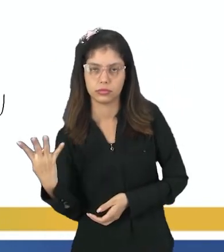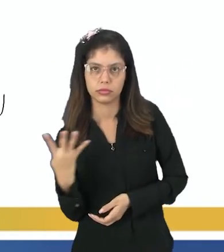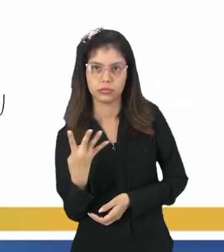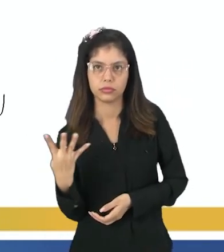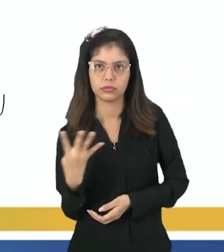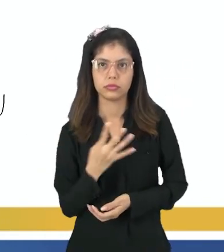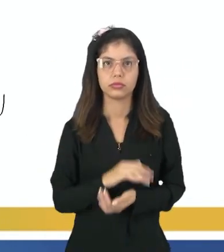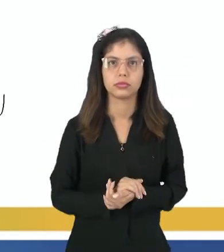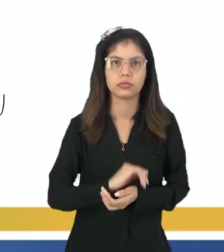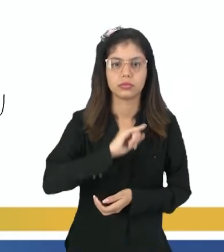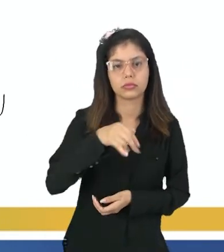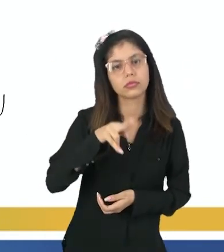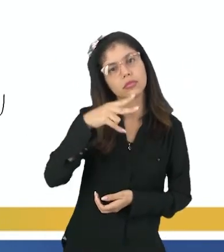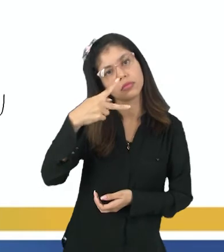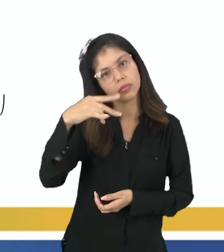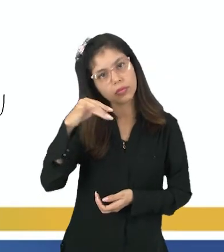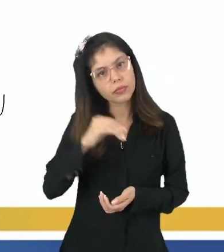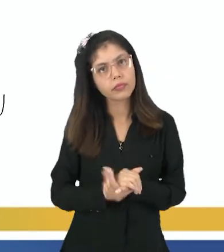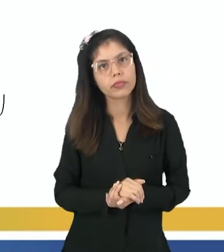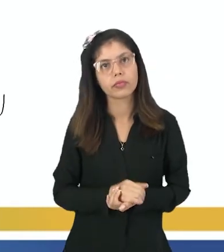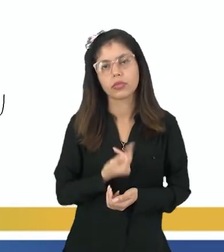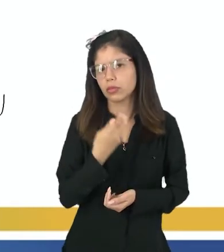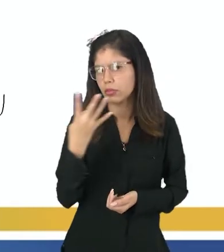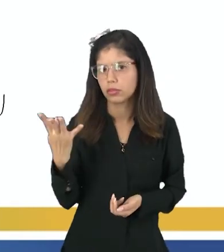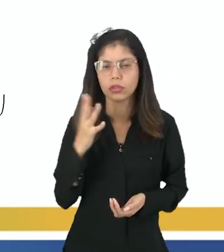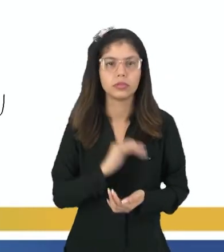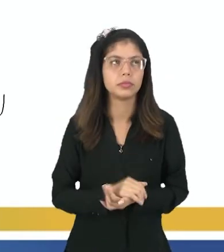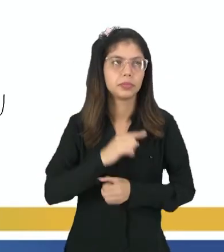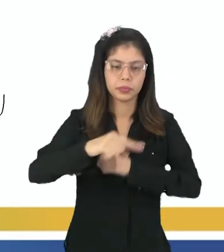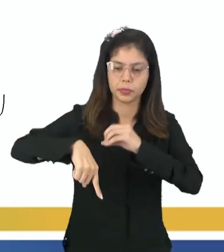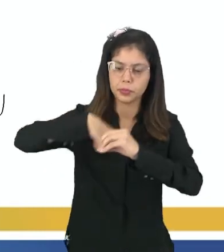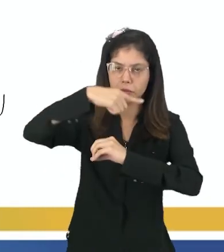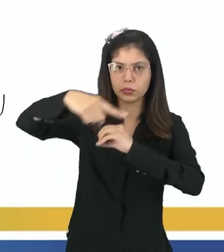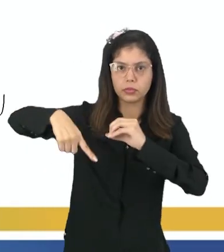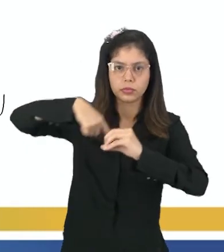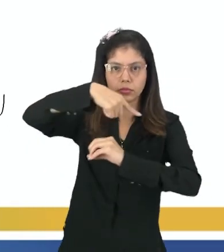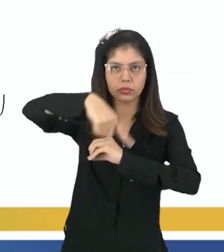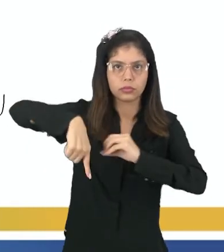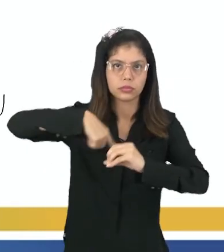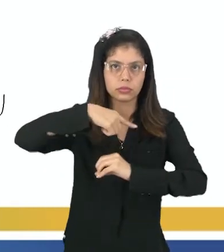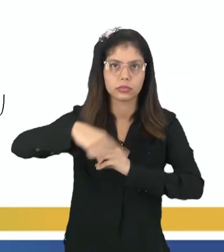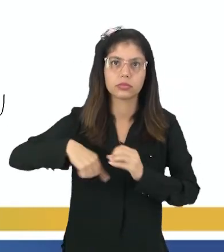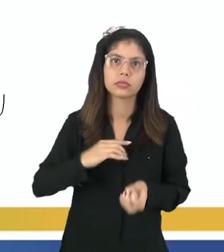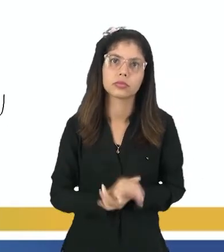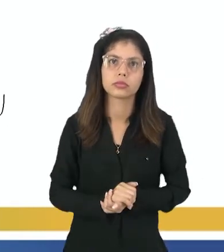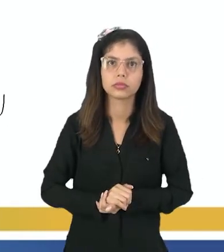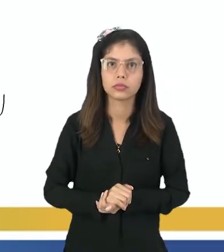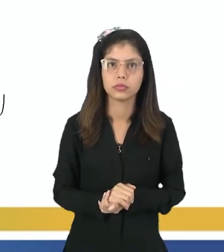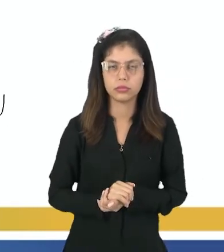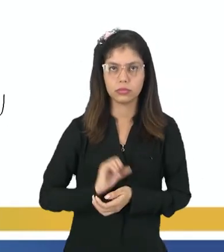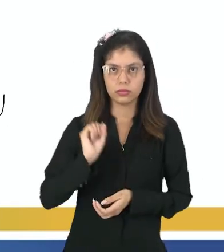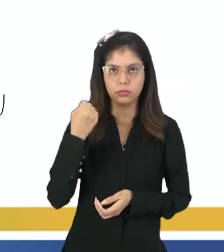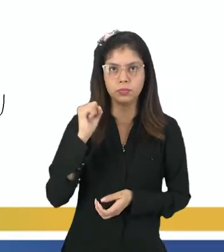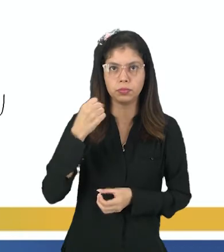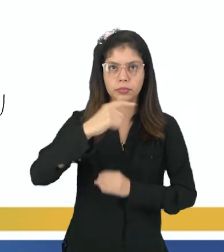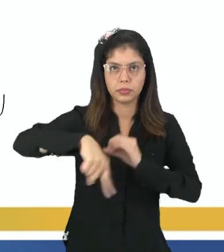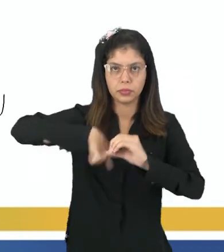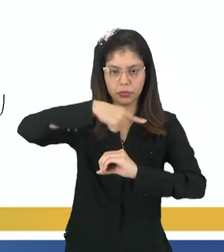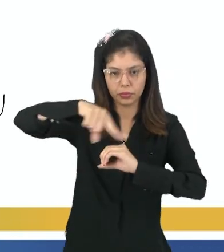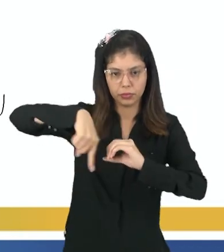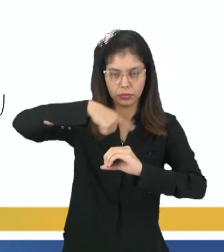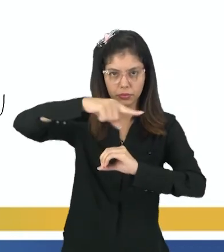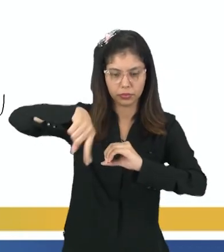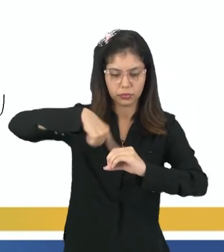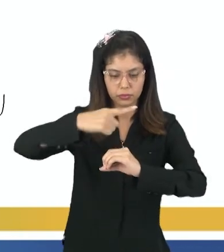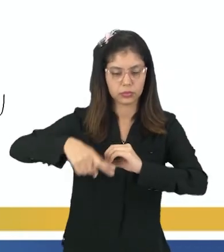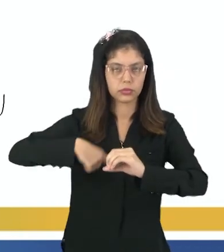Júpiter, Saturno, Urano e Netuno. Tá? Lembrando que Saturno é esse que ele tem cerca de oito anéis à sua volta,